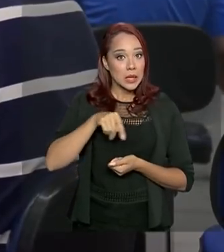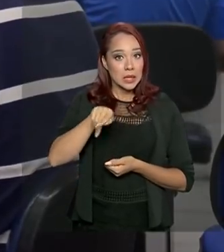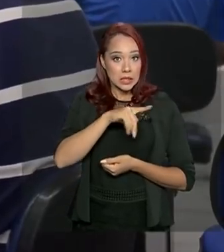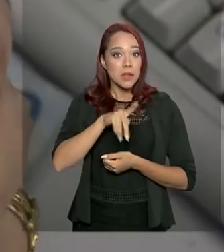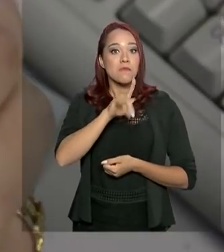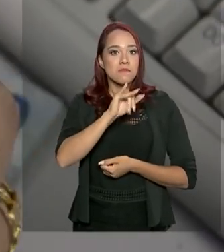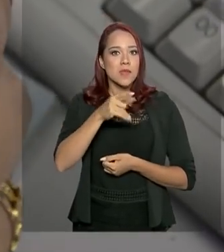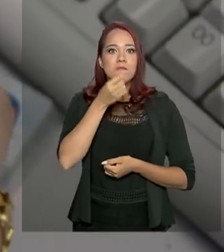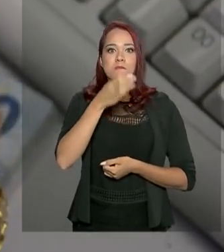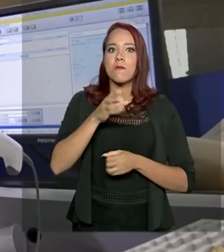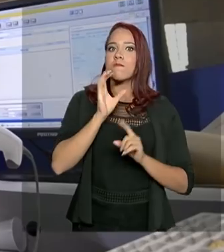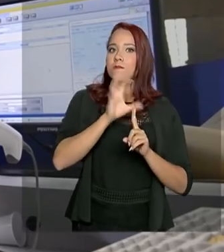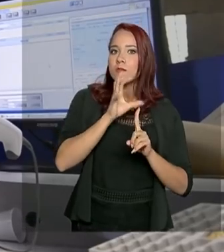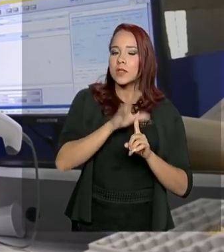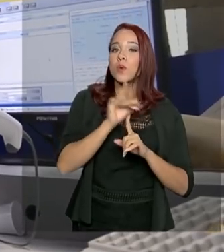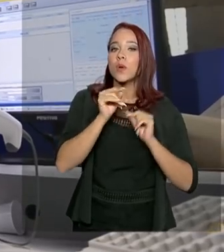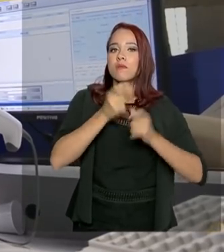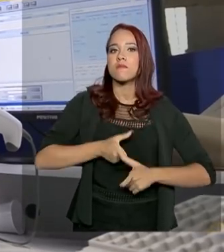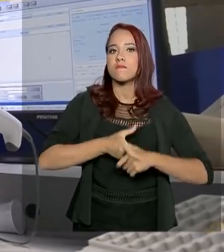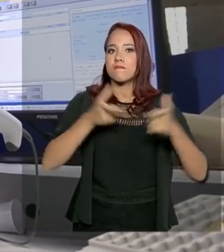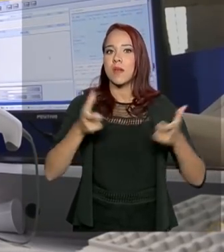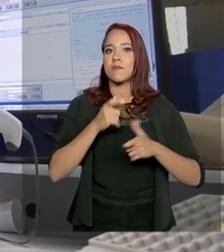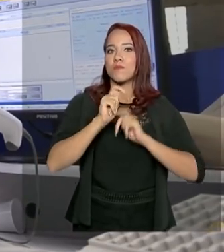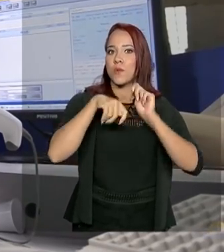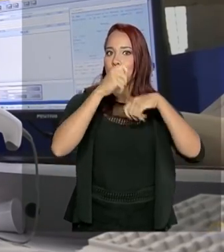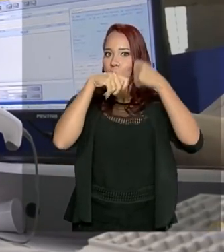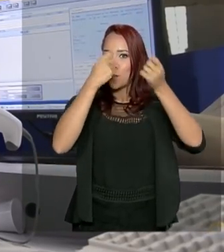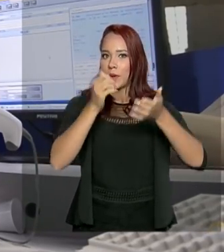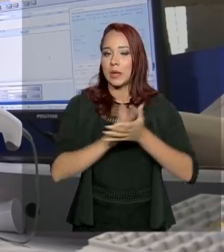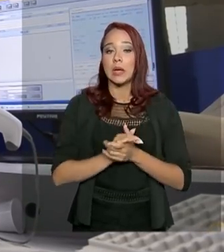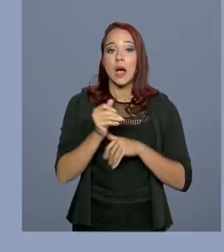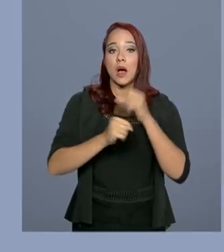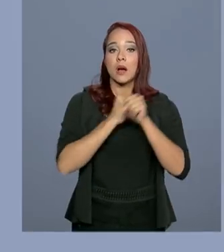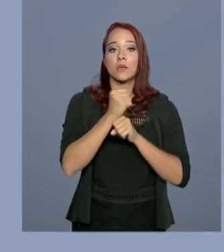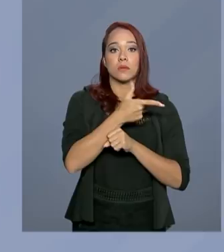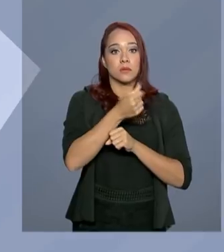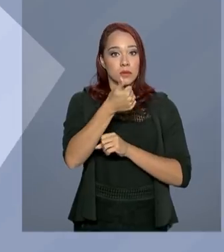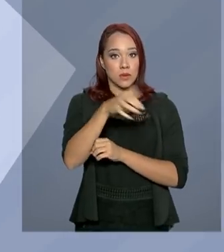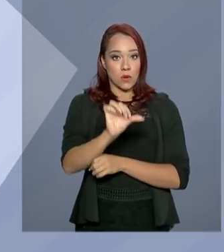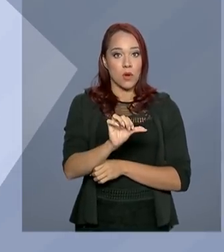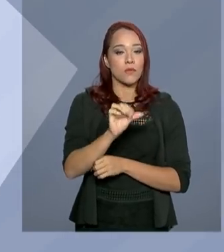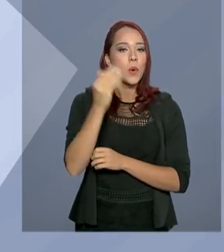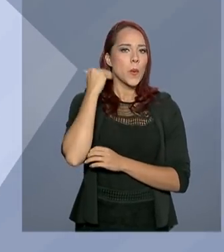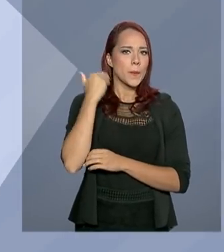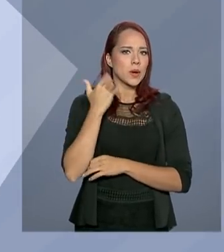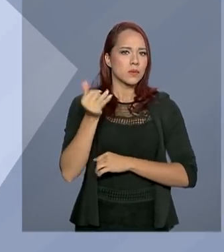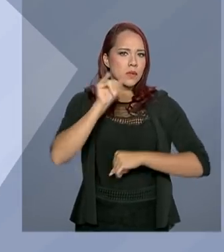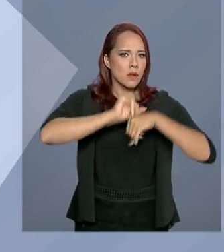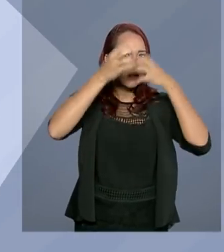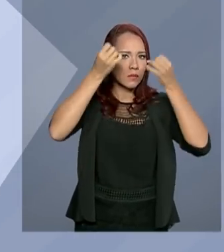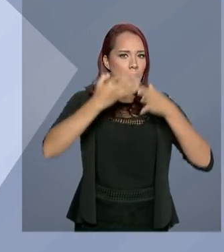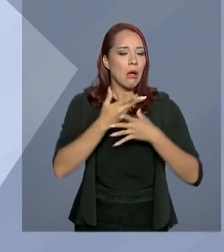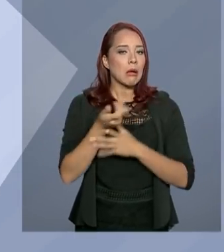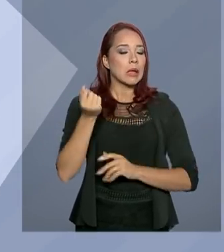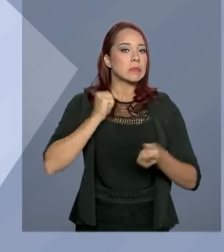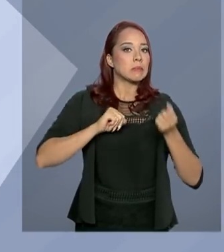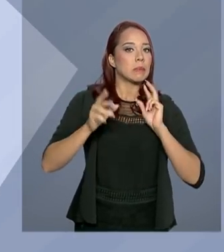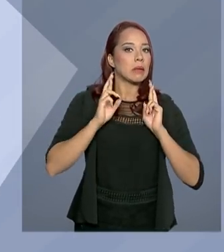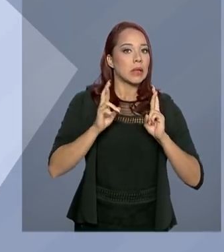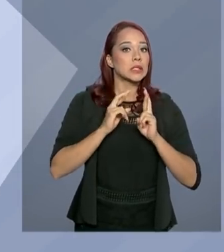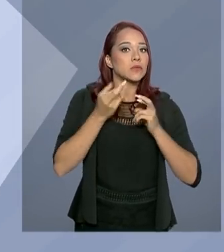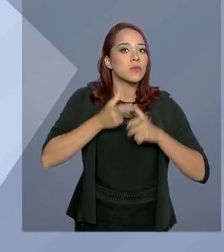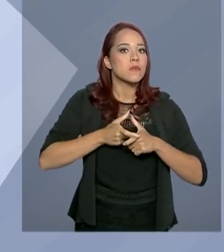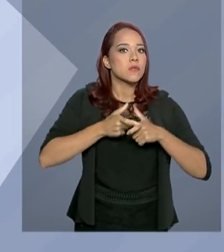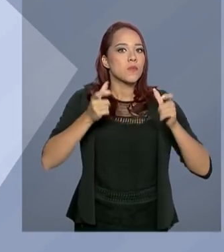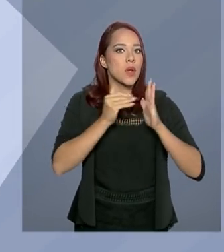surtiram impacto na previsão de crescimento da economia. Em 2019, segundo o Banco Central, a expectativa de crescimento